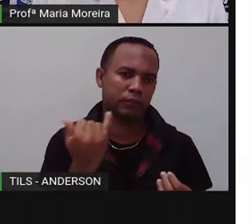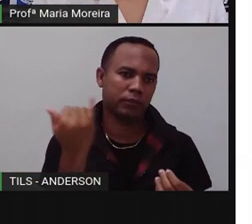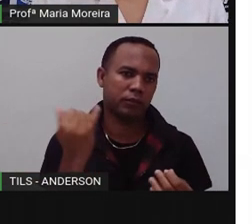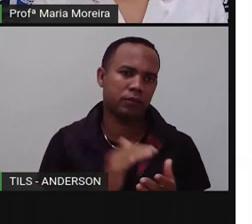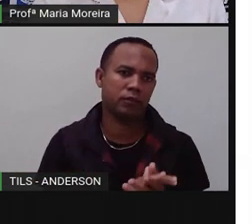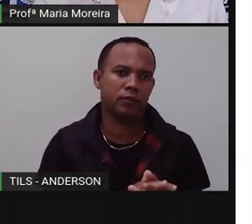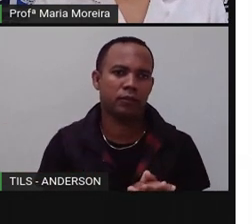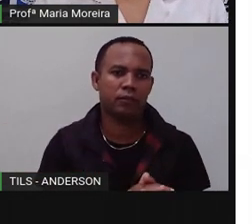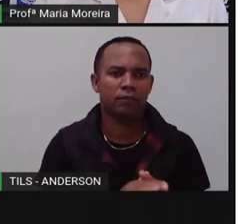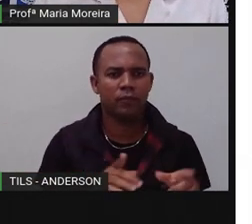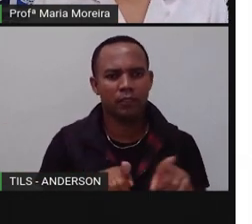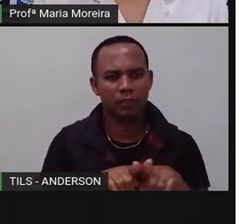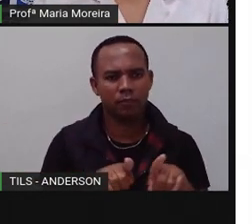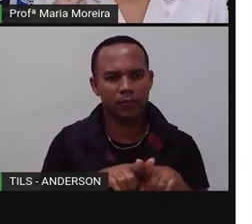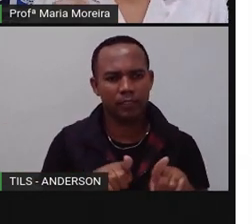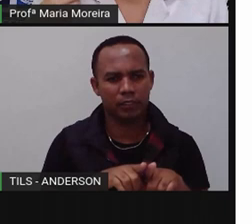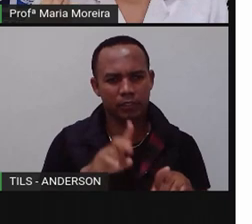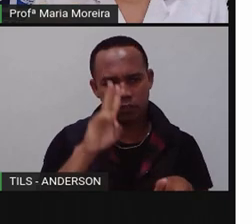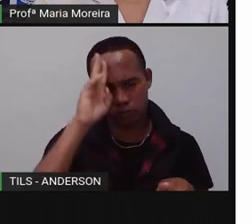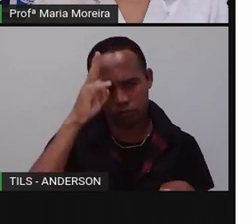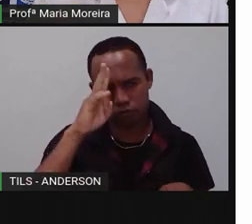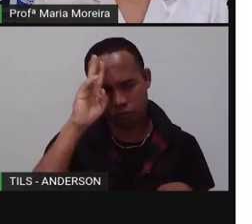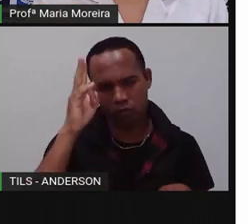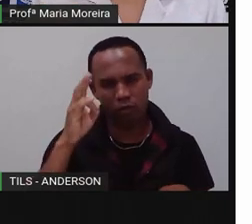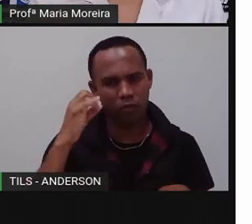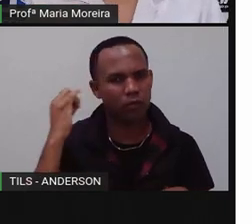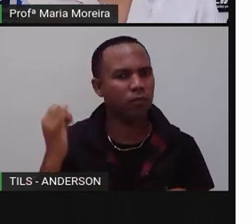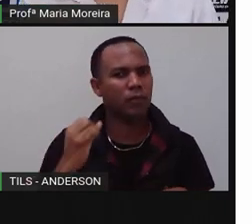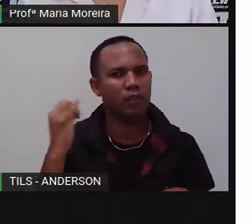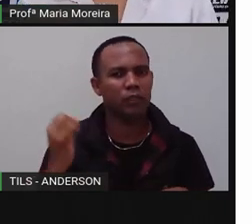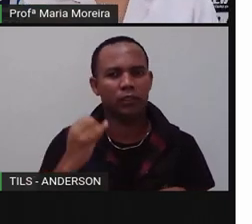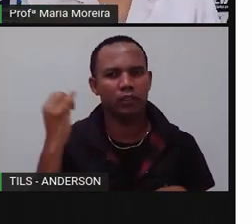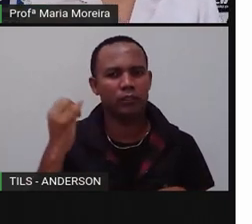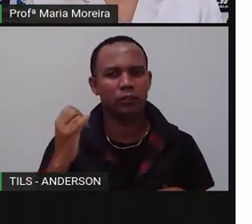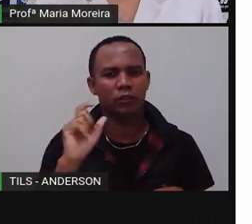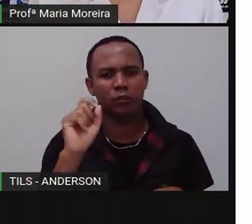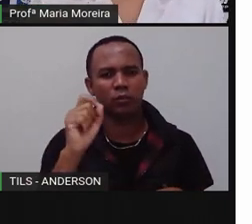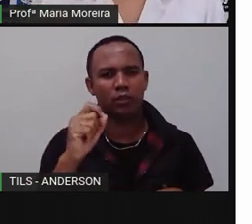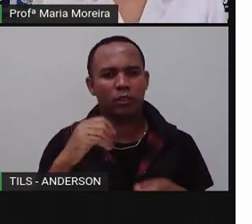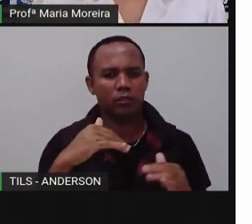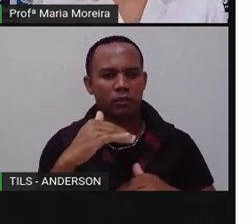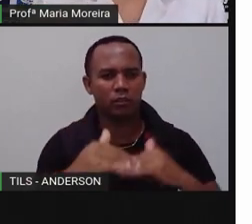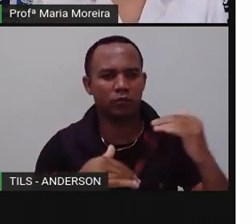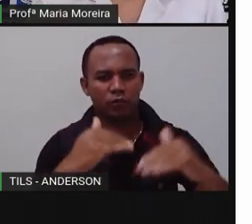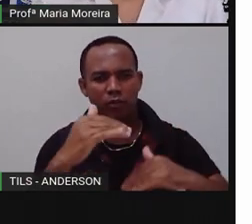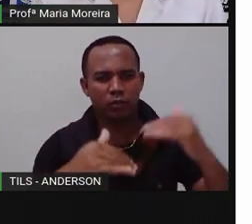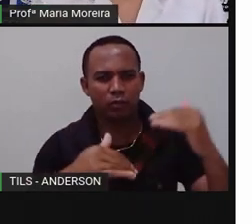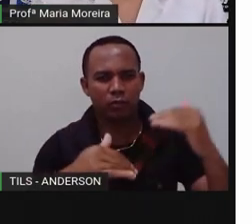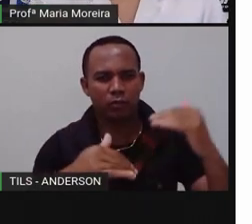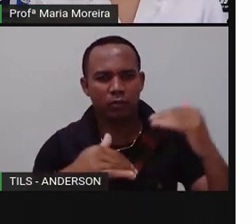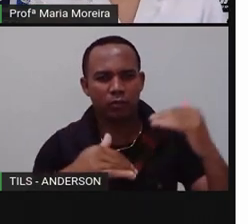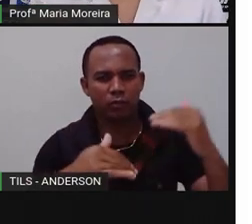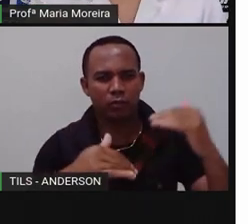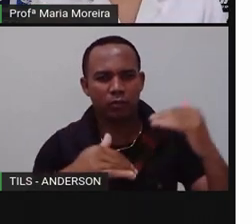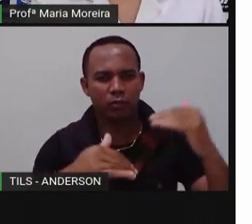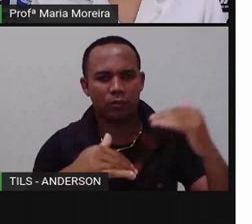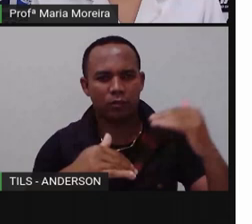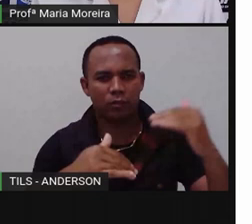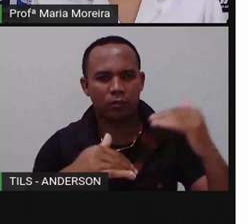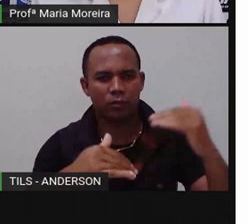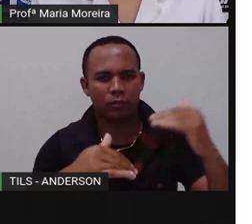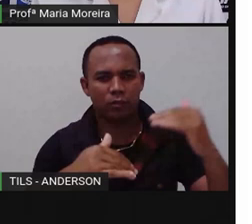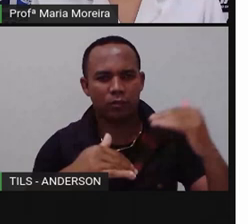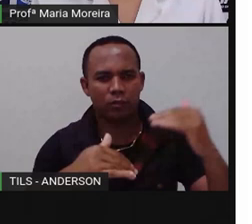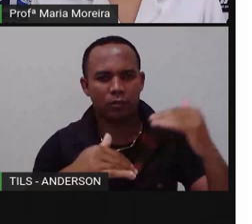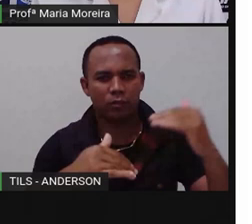Em termos históricos, ele foi essencial para o desenvolvimento de uma das civilizações mais intrigantes e enigmáticas,